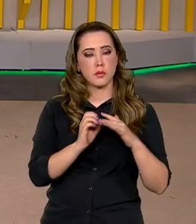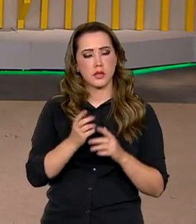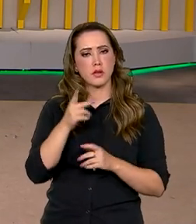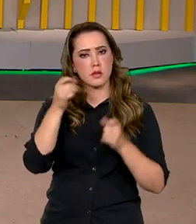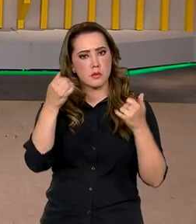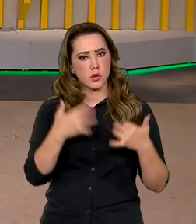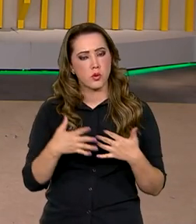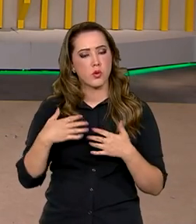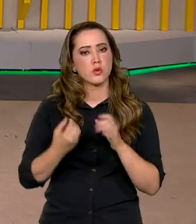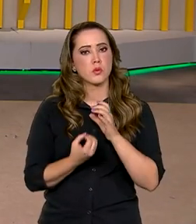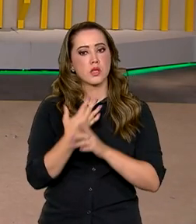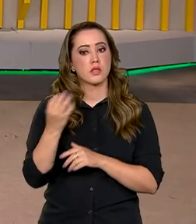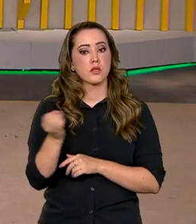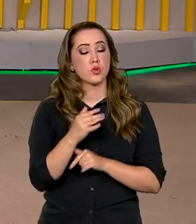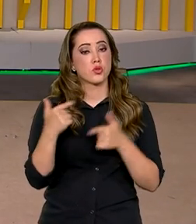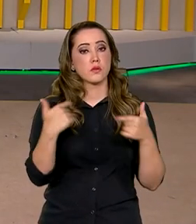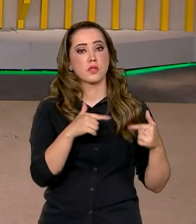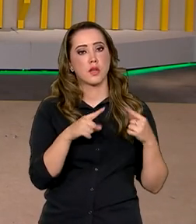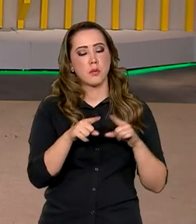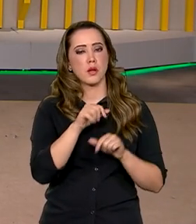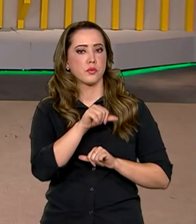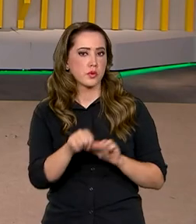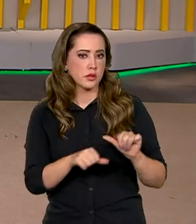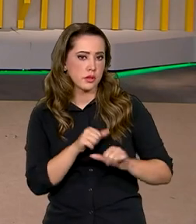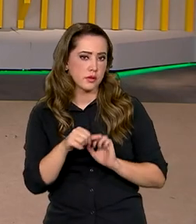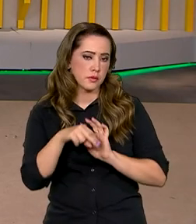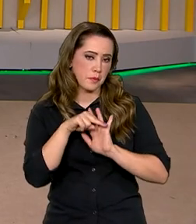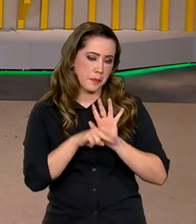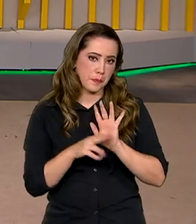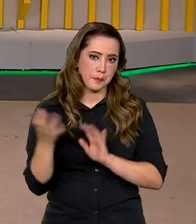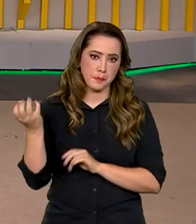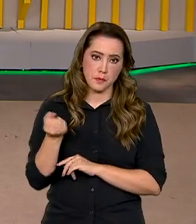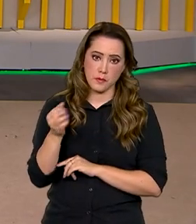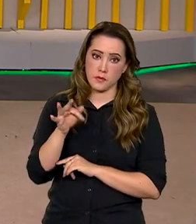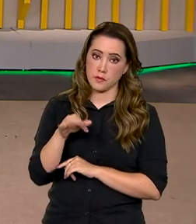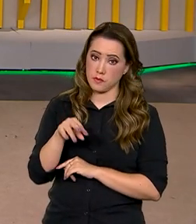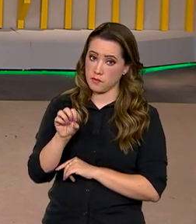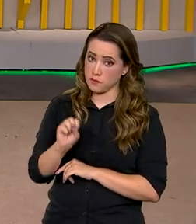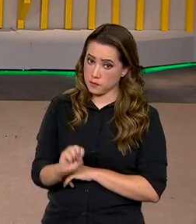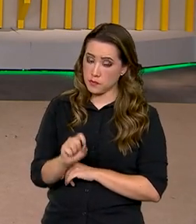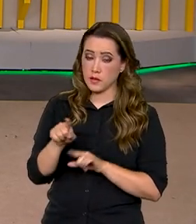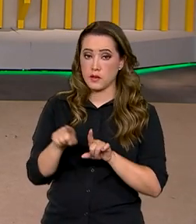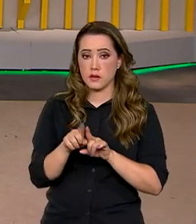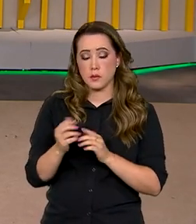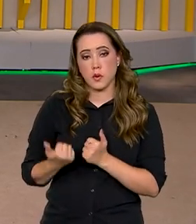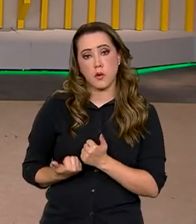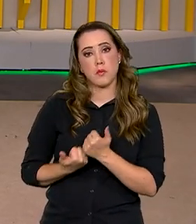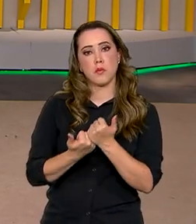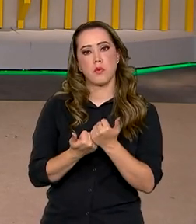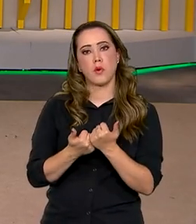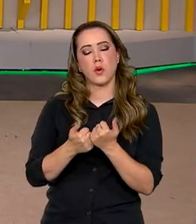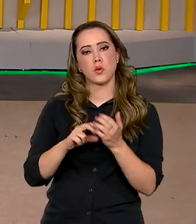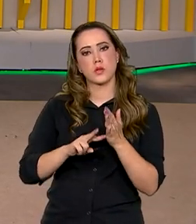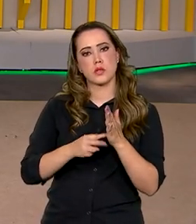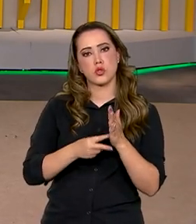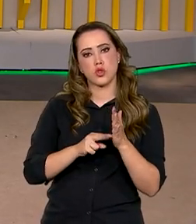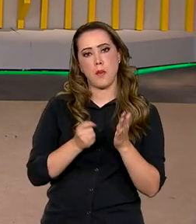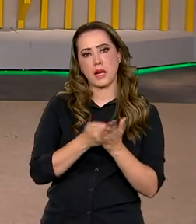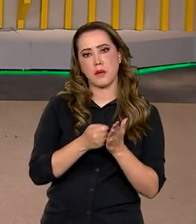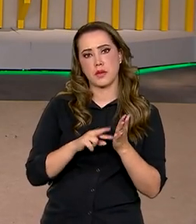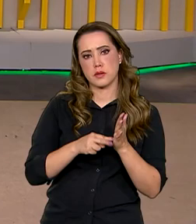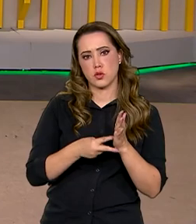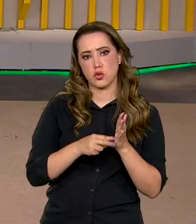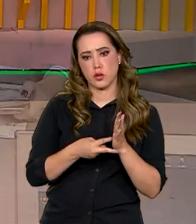geração de novas vagas de trabalho, mudanças das regras do saque-aniversário do FGTS e contribuição sindical de